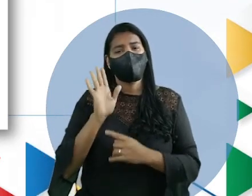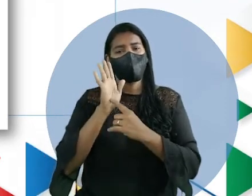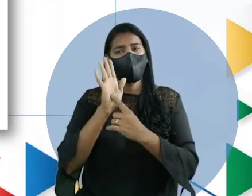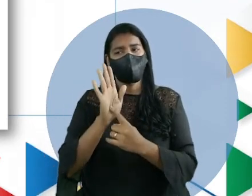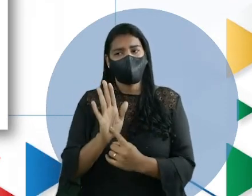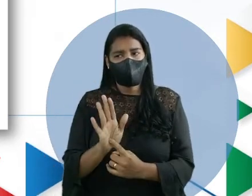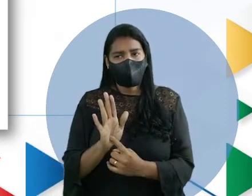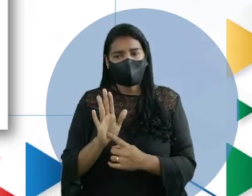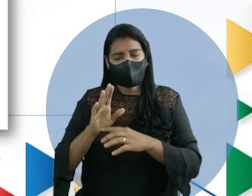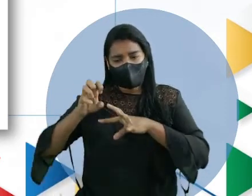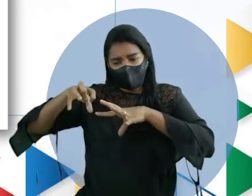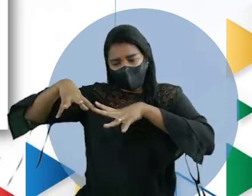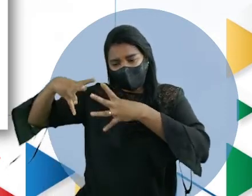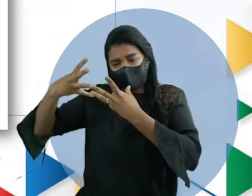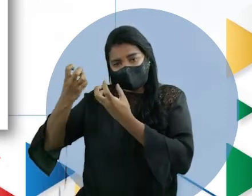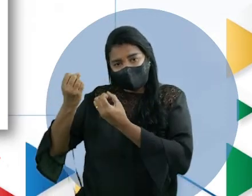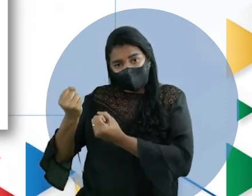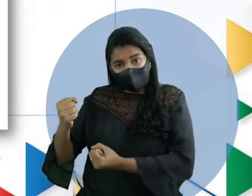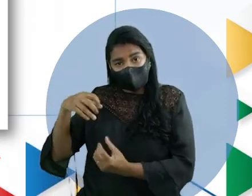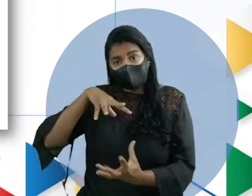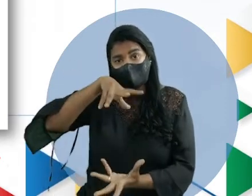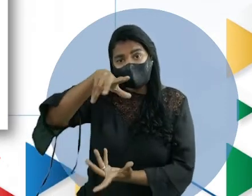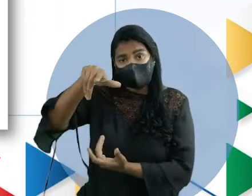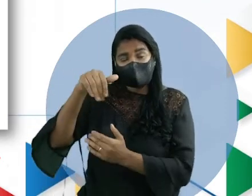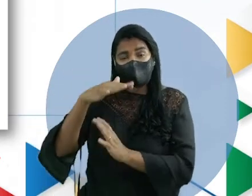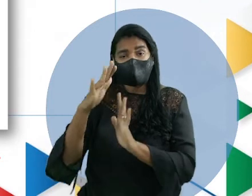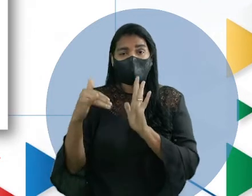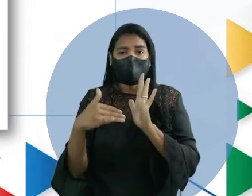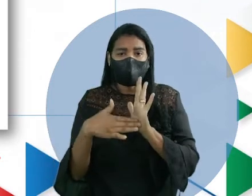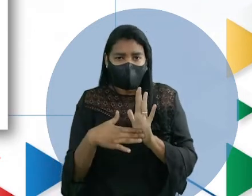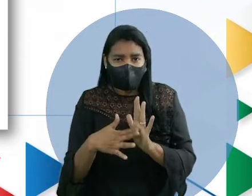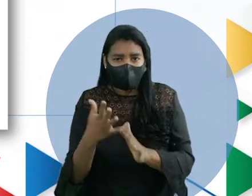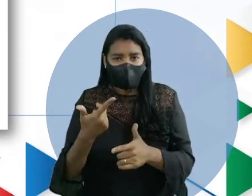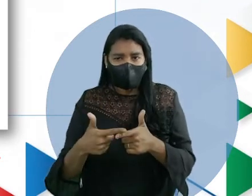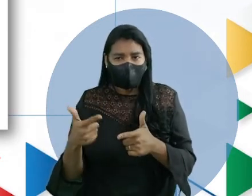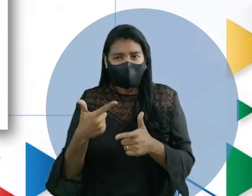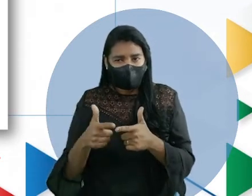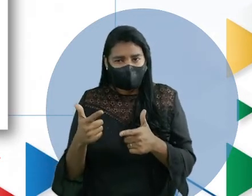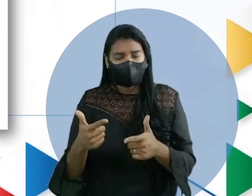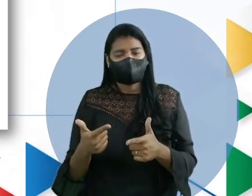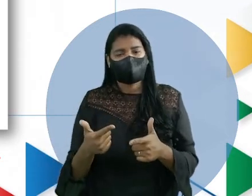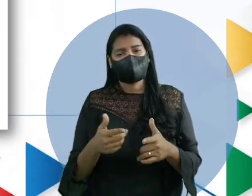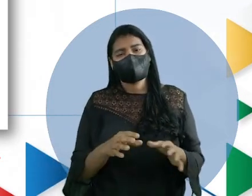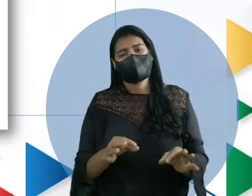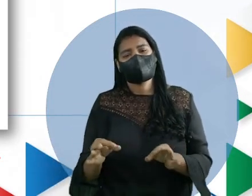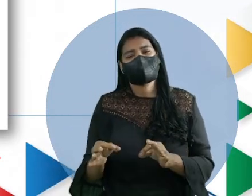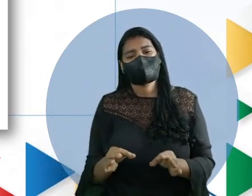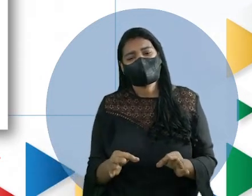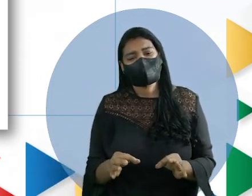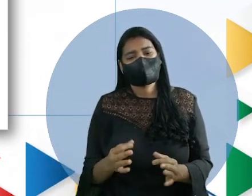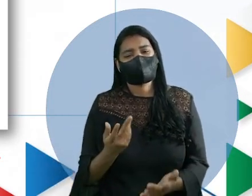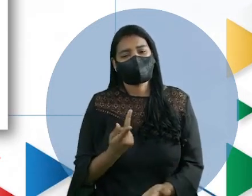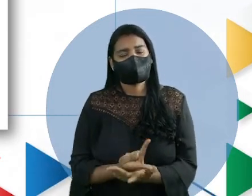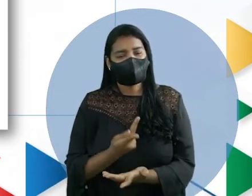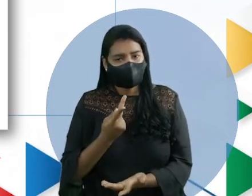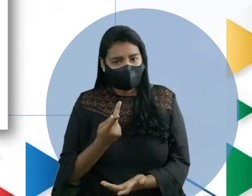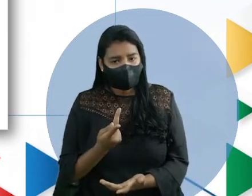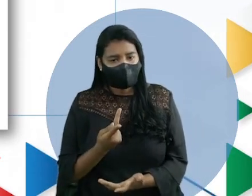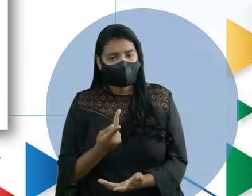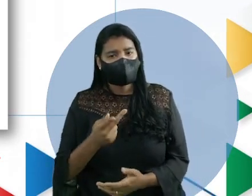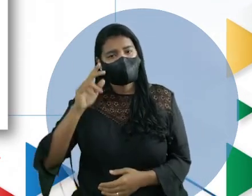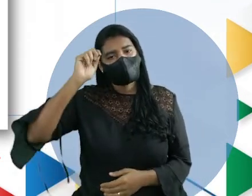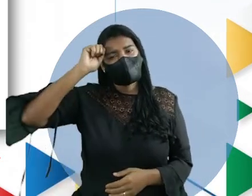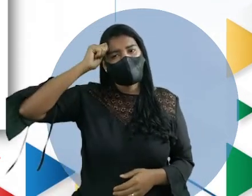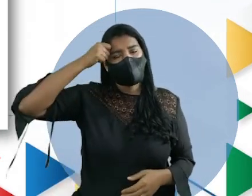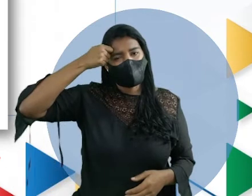de seca no mundo todo. Ou seja, problema de desertificação. Problema afeta tanto a África,